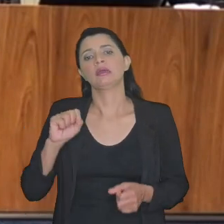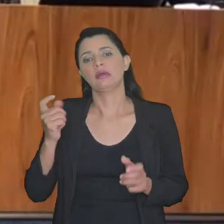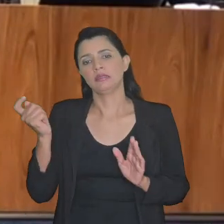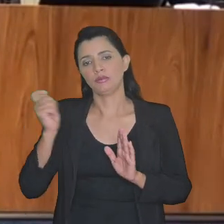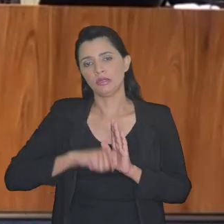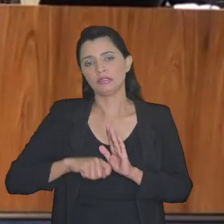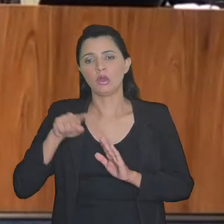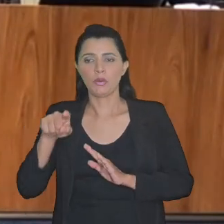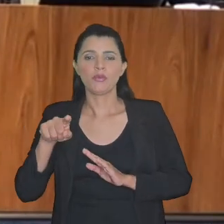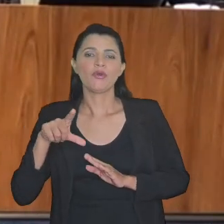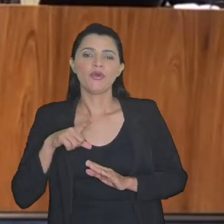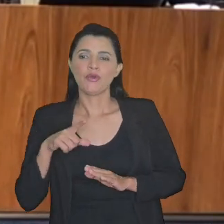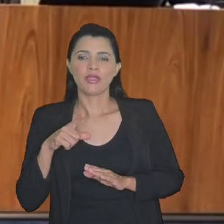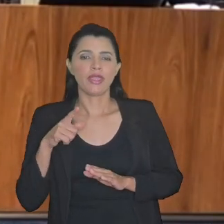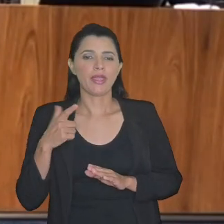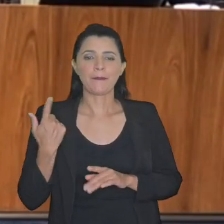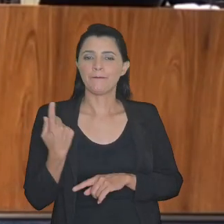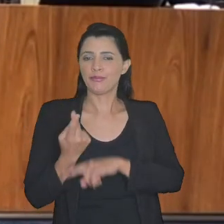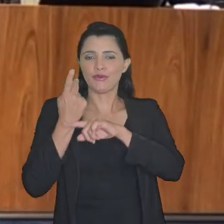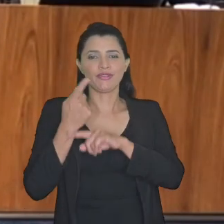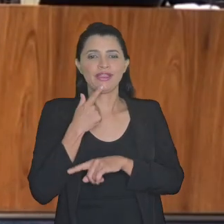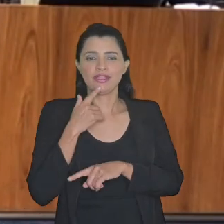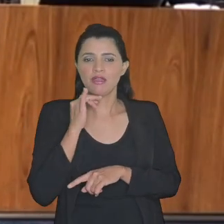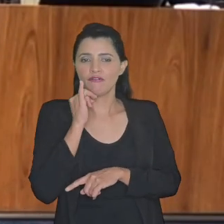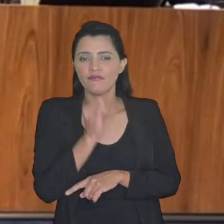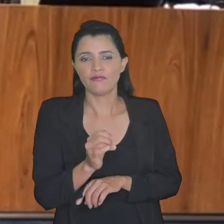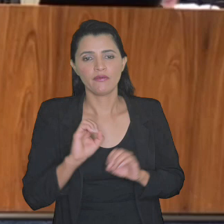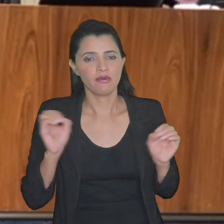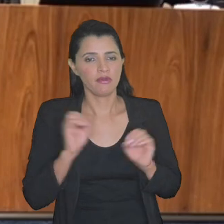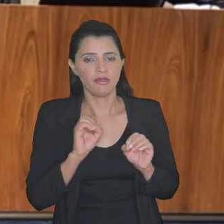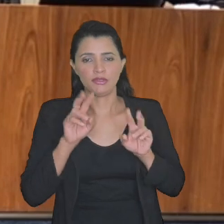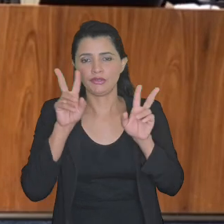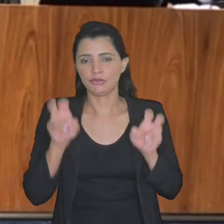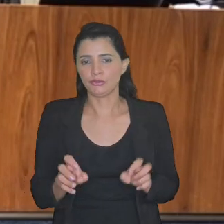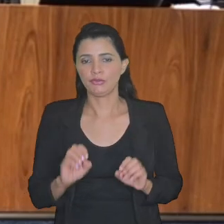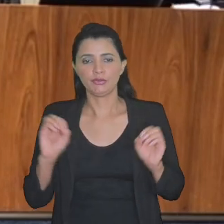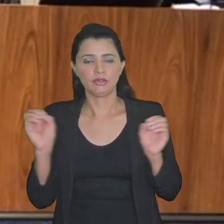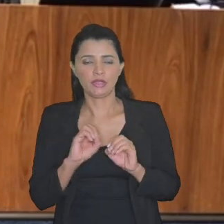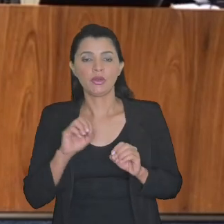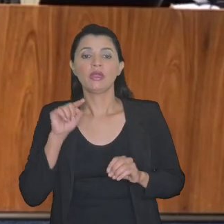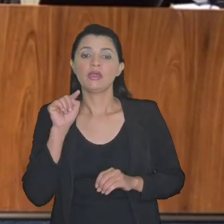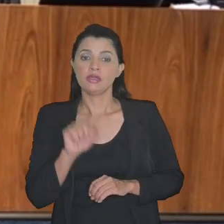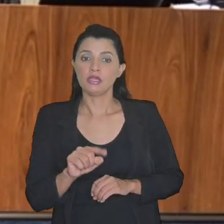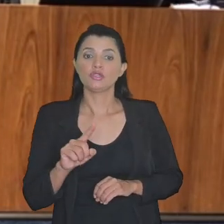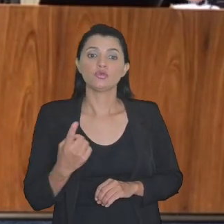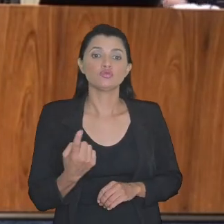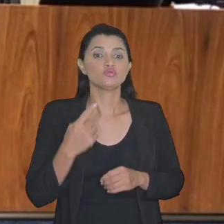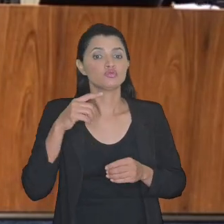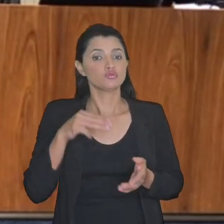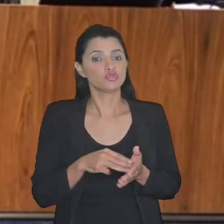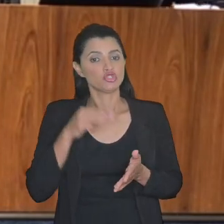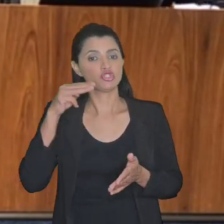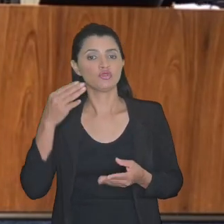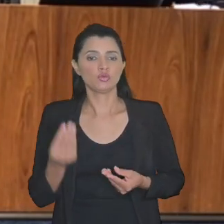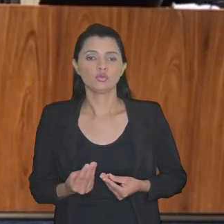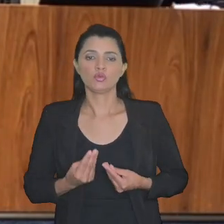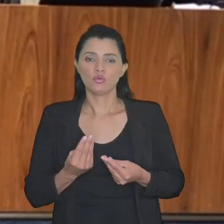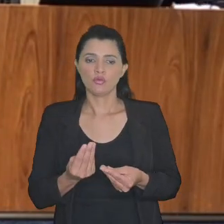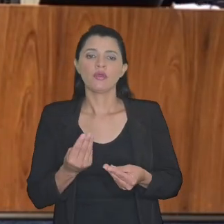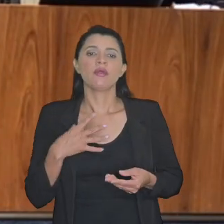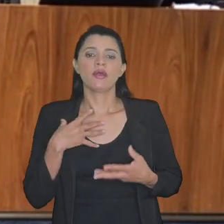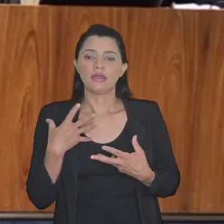a tributação porque a Receita Federal ainda não se manifestou nem a procuradoria institucionalmente sobre esse assunto e esse foi um dos